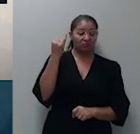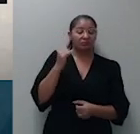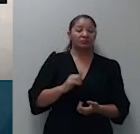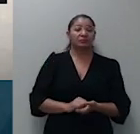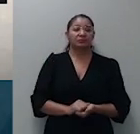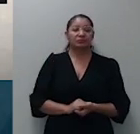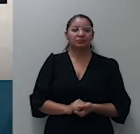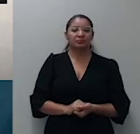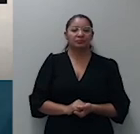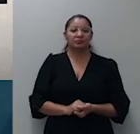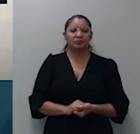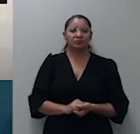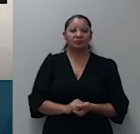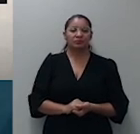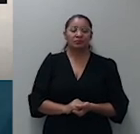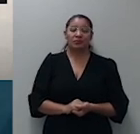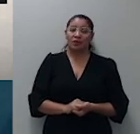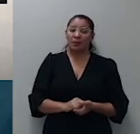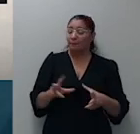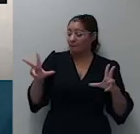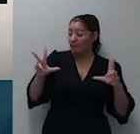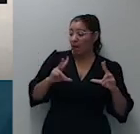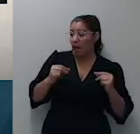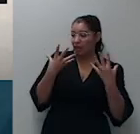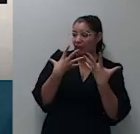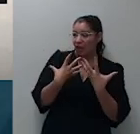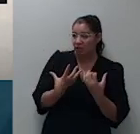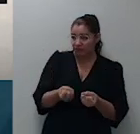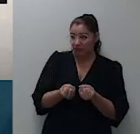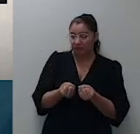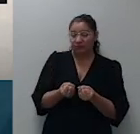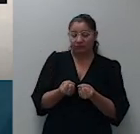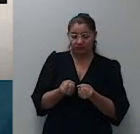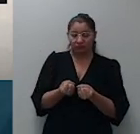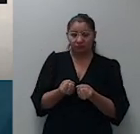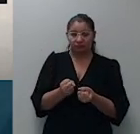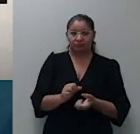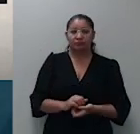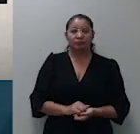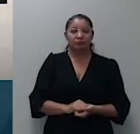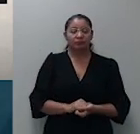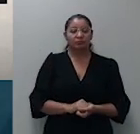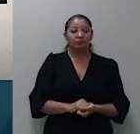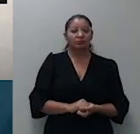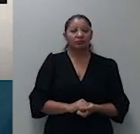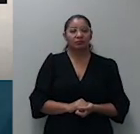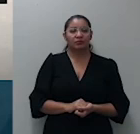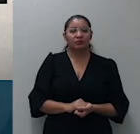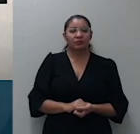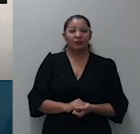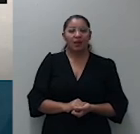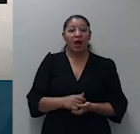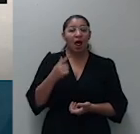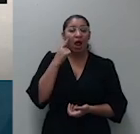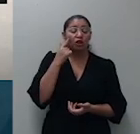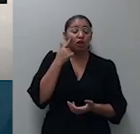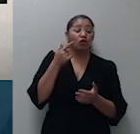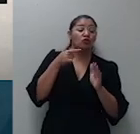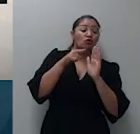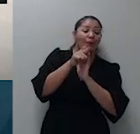Merece acolhida a irresignação da parte no que tange a alegada tempestividade dos embargos à